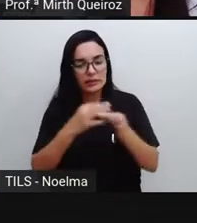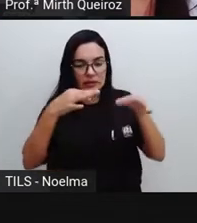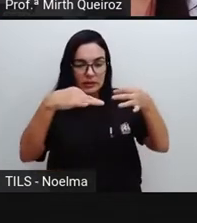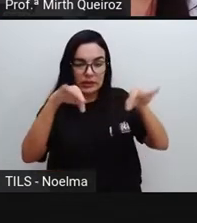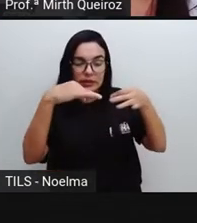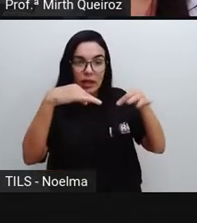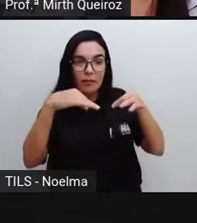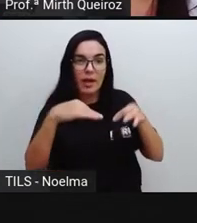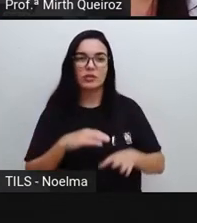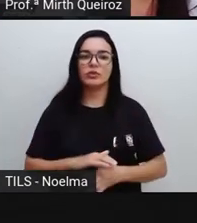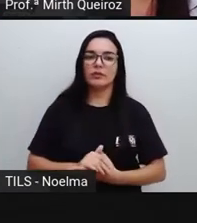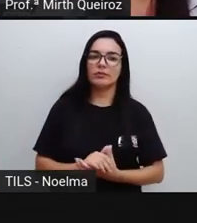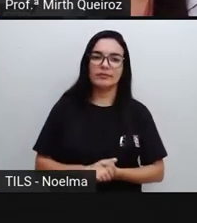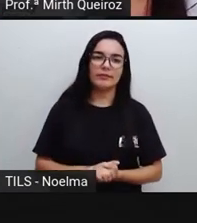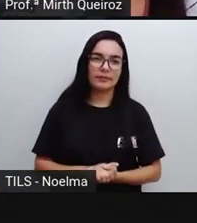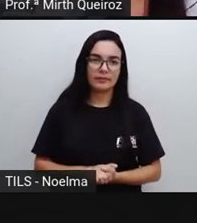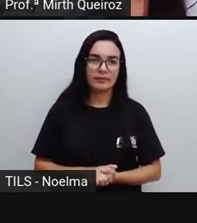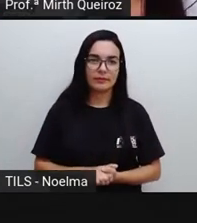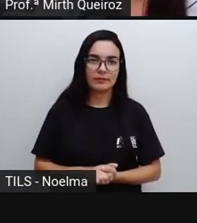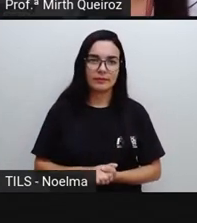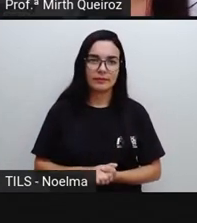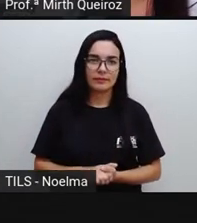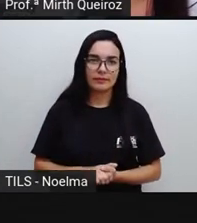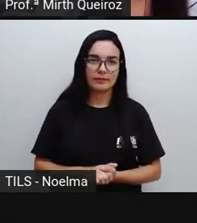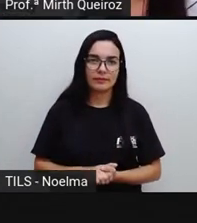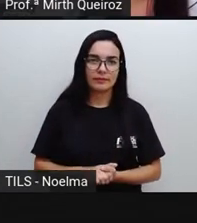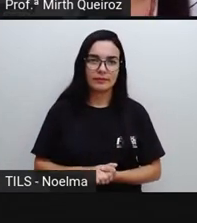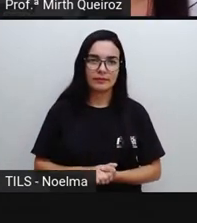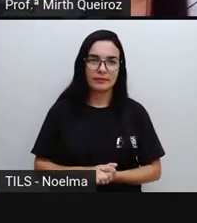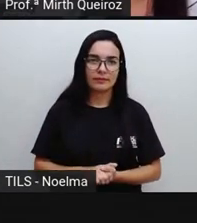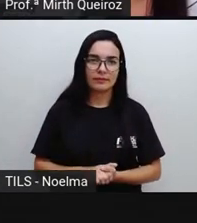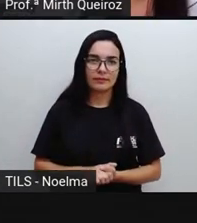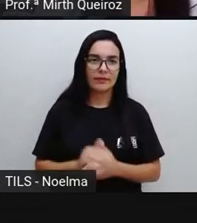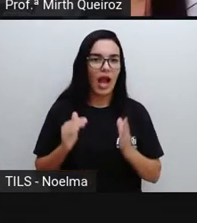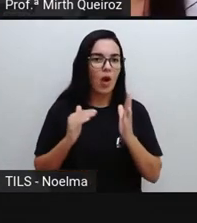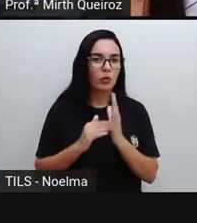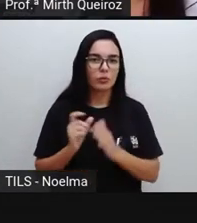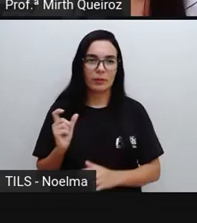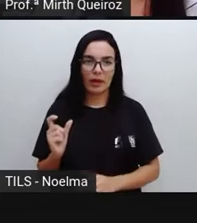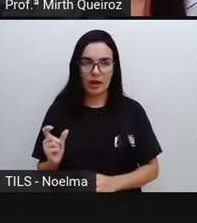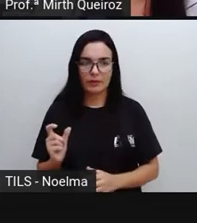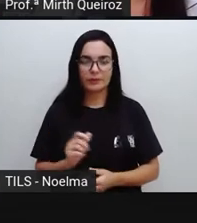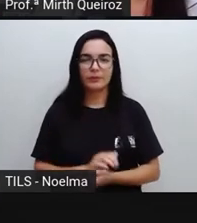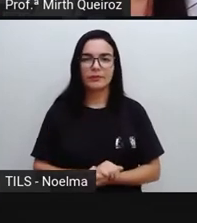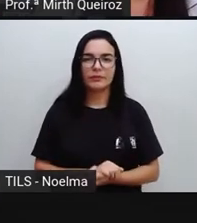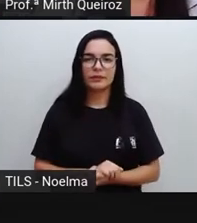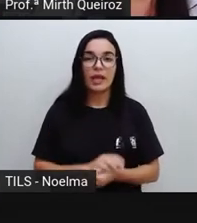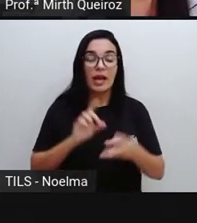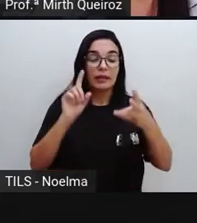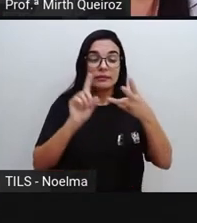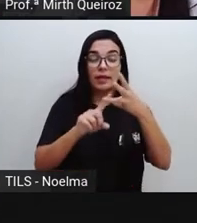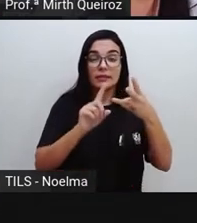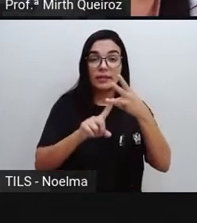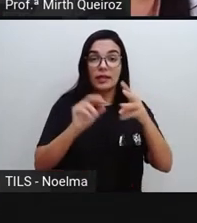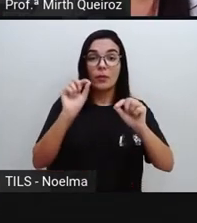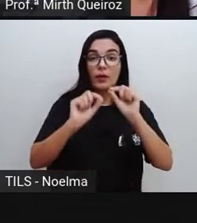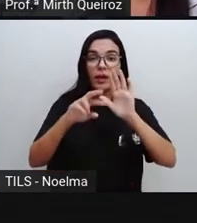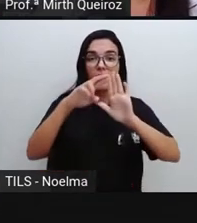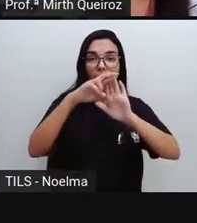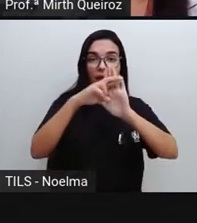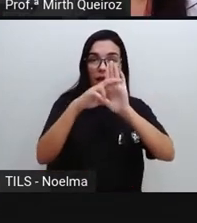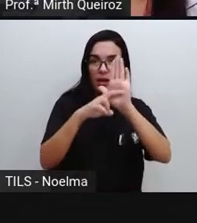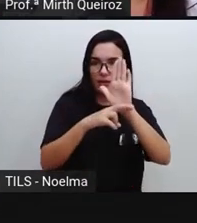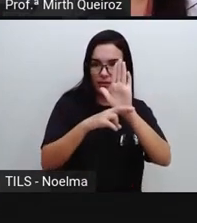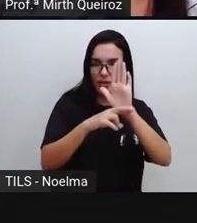vai vir à direita, é a palavra que vai terminar a página. É a última palavra daquela página. E a terceira aí,